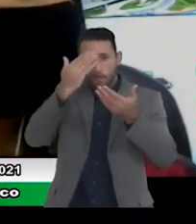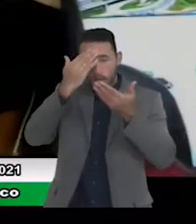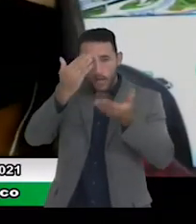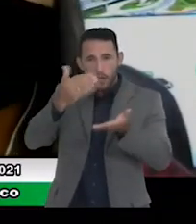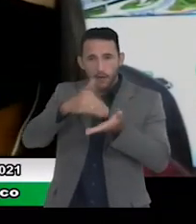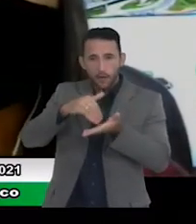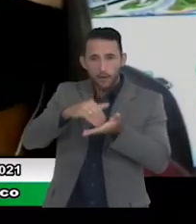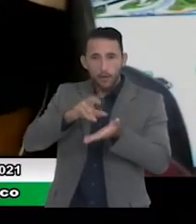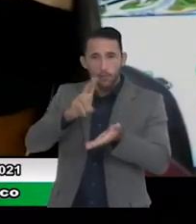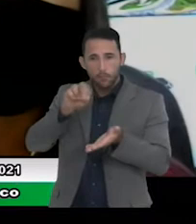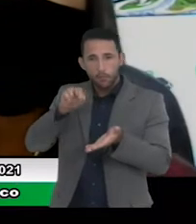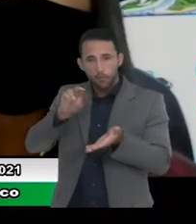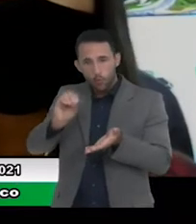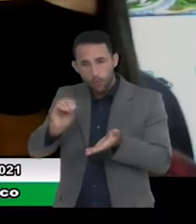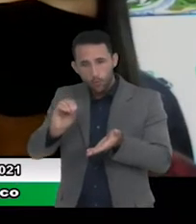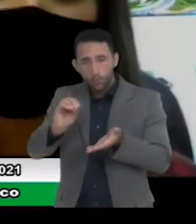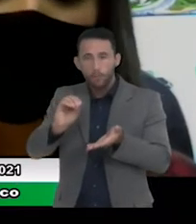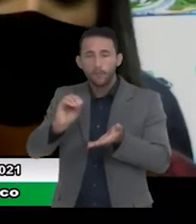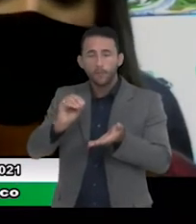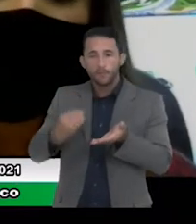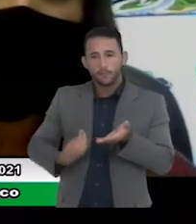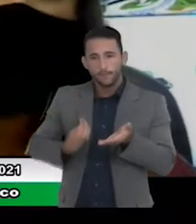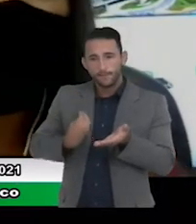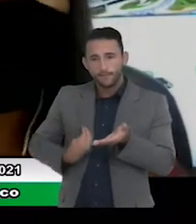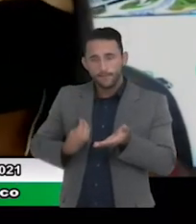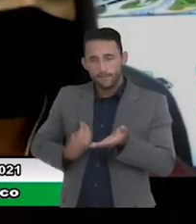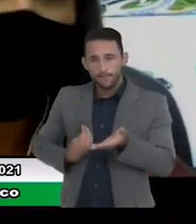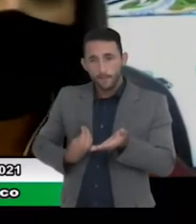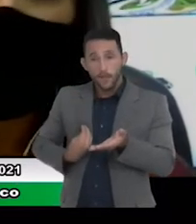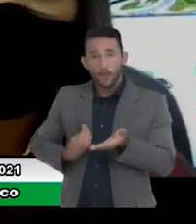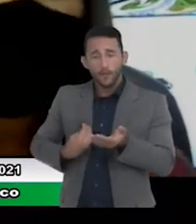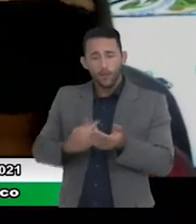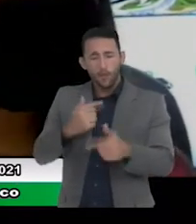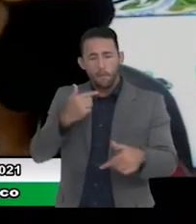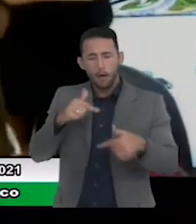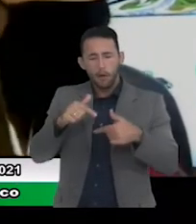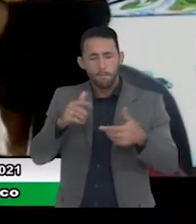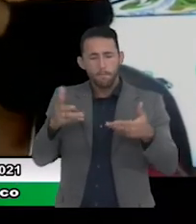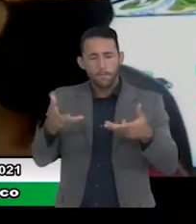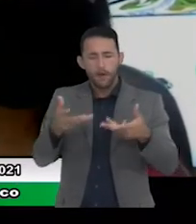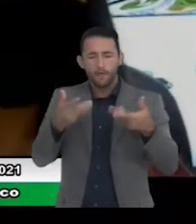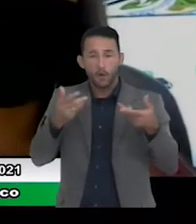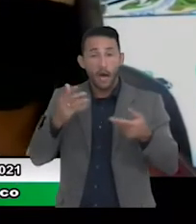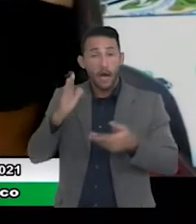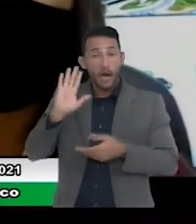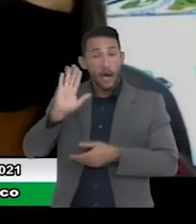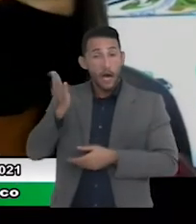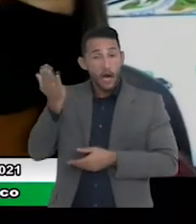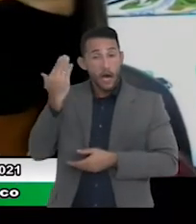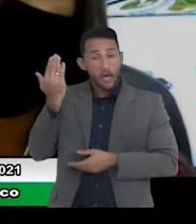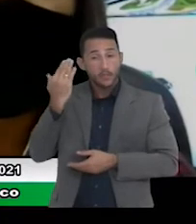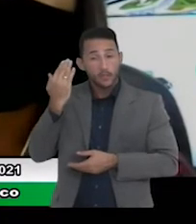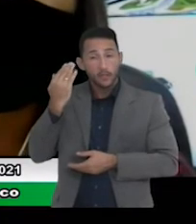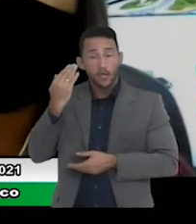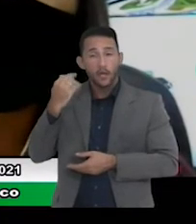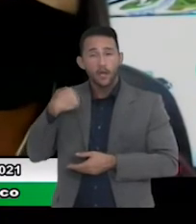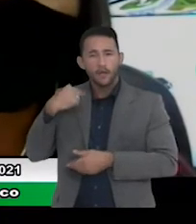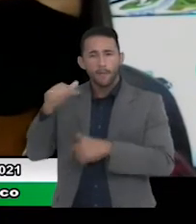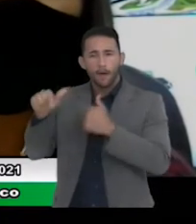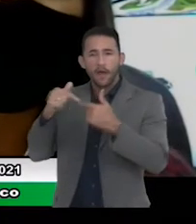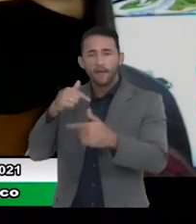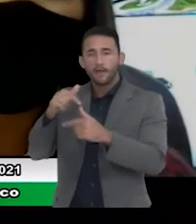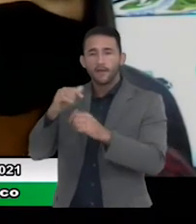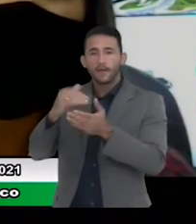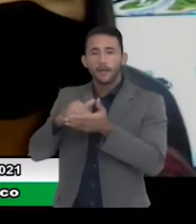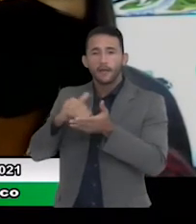Mancini que está aqui presencial fazendo esse trabalho gigantesco Bruno que era secretário da Secretaria de Planejamento também fez